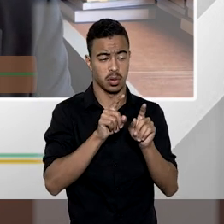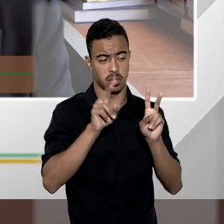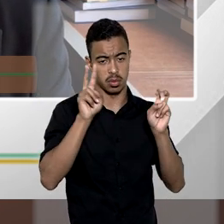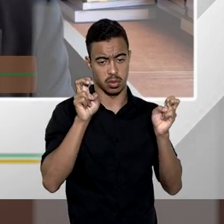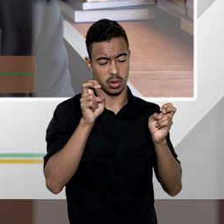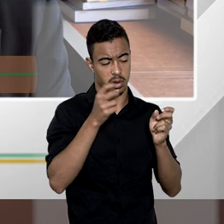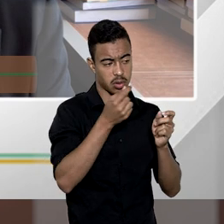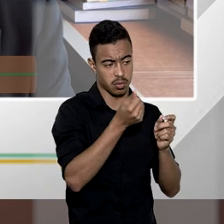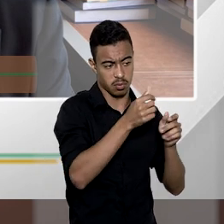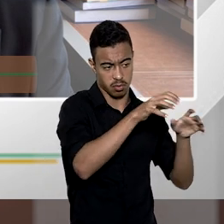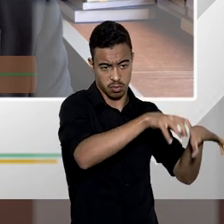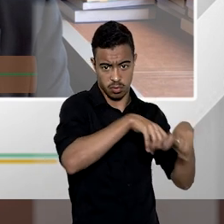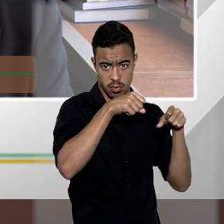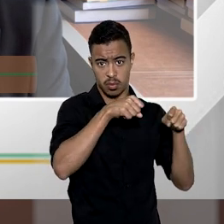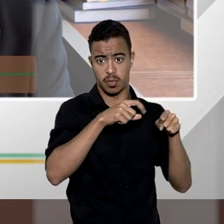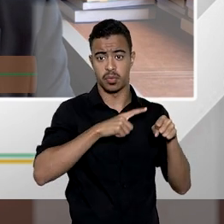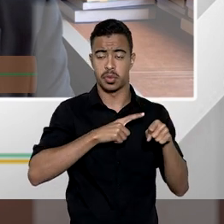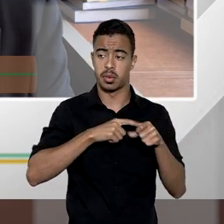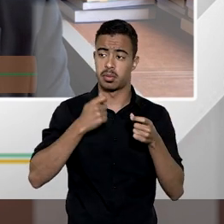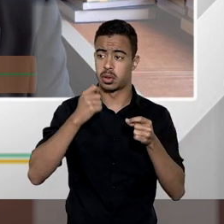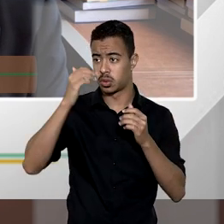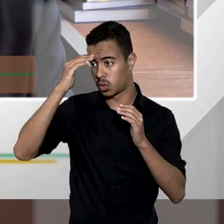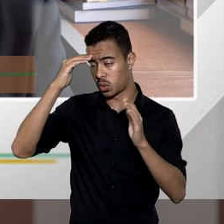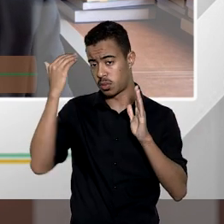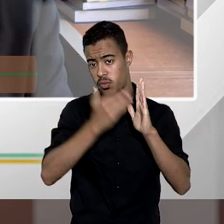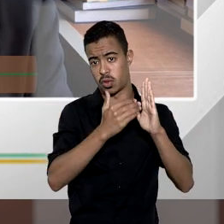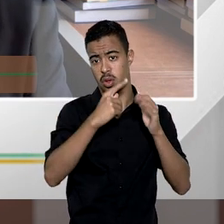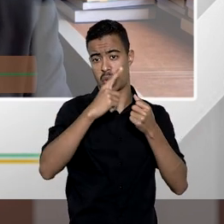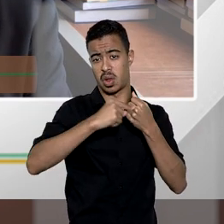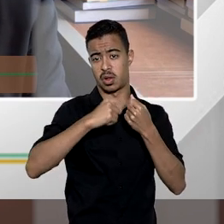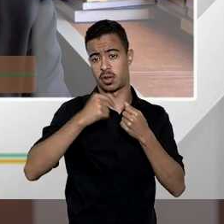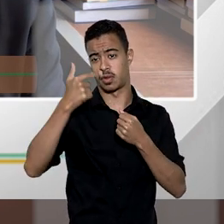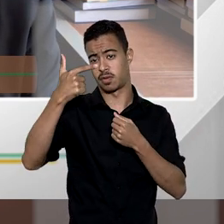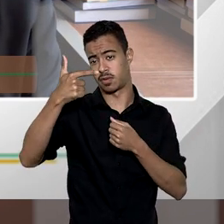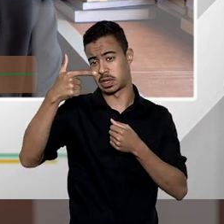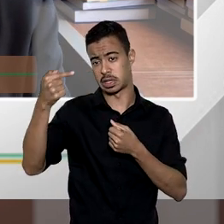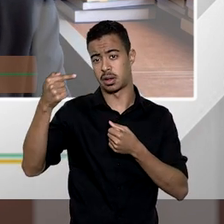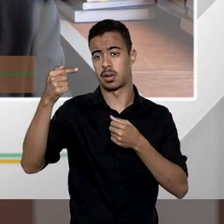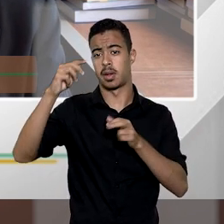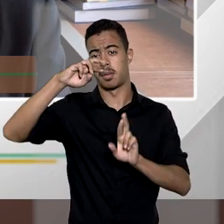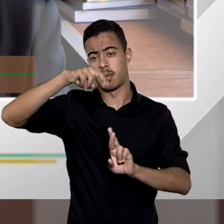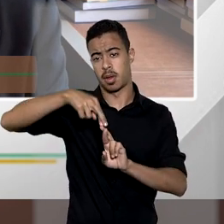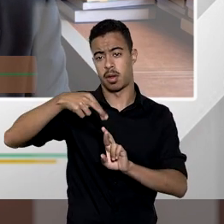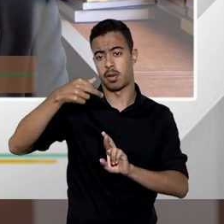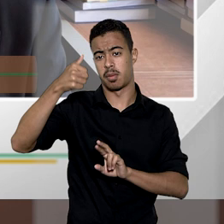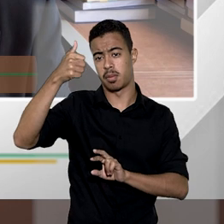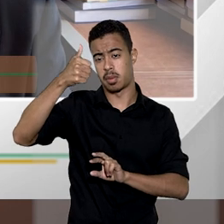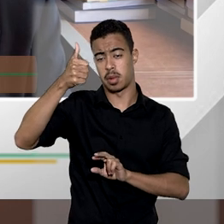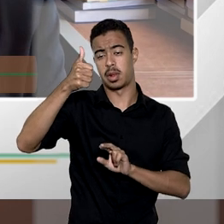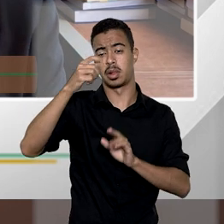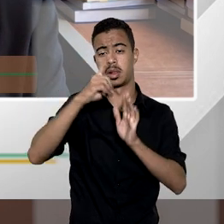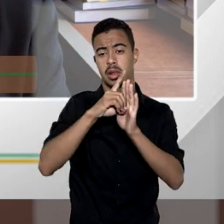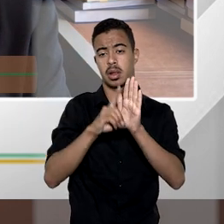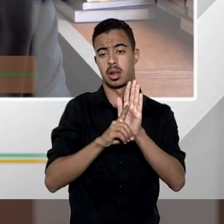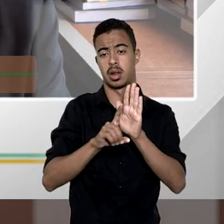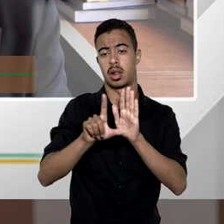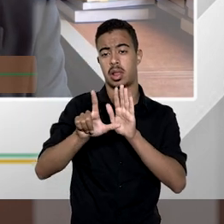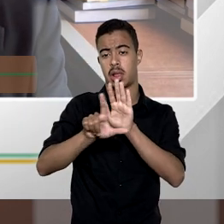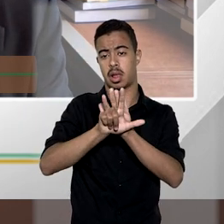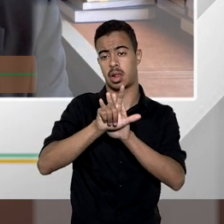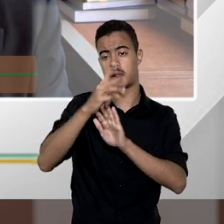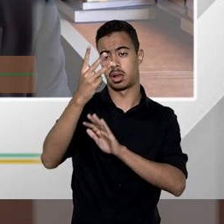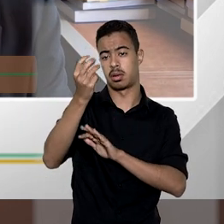deve respeitar os limites impostos pelo artigo 27 parágrafo 1º do decreto lei 3, 365 de 41